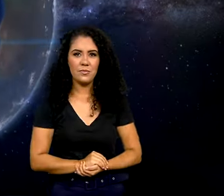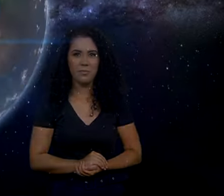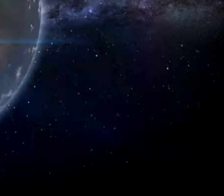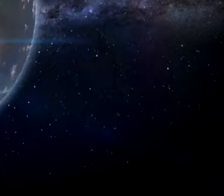planeta.